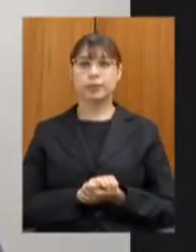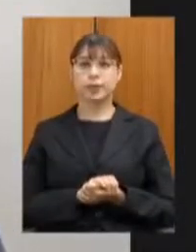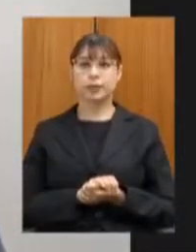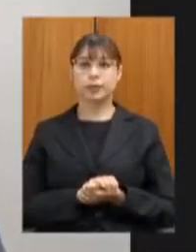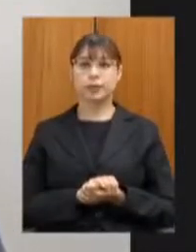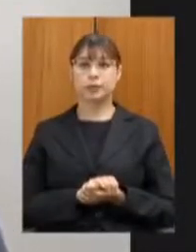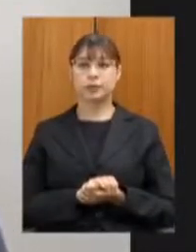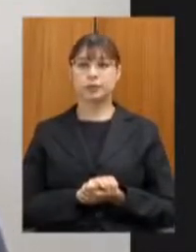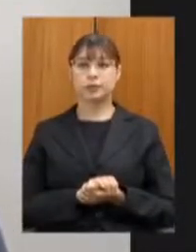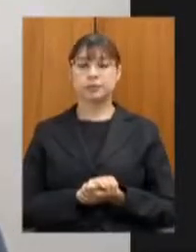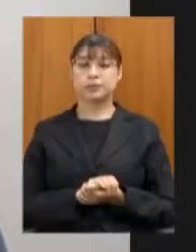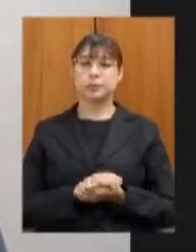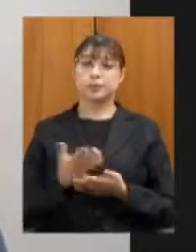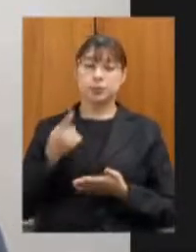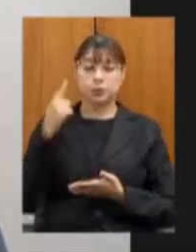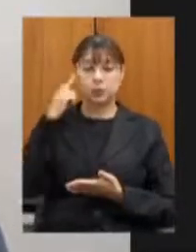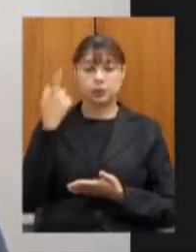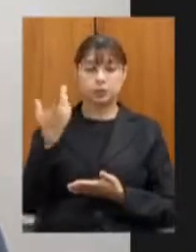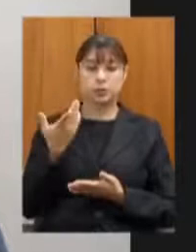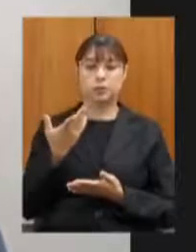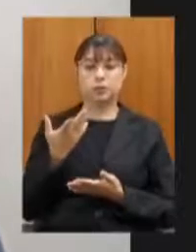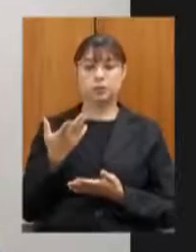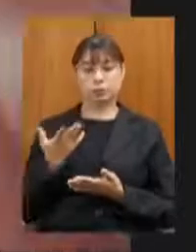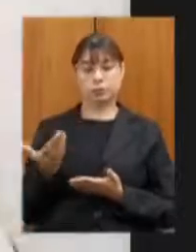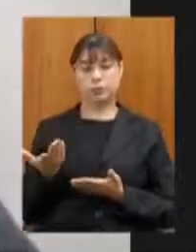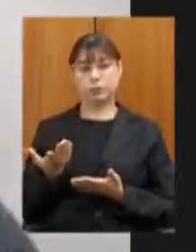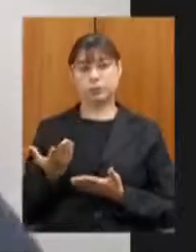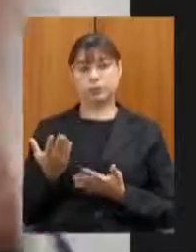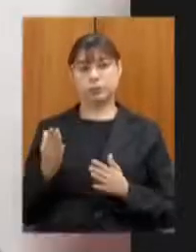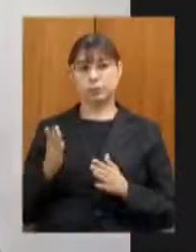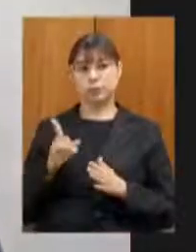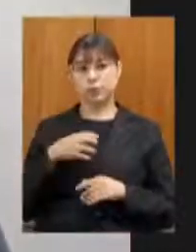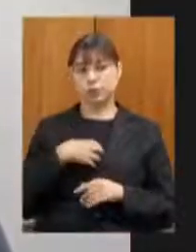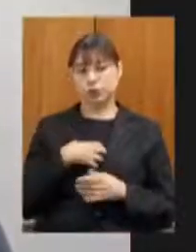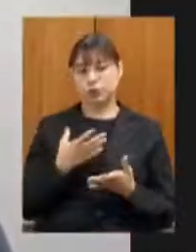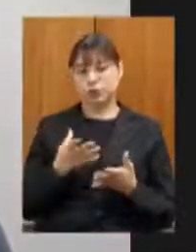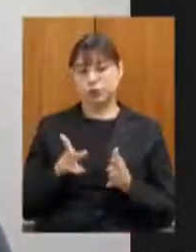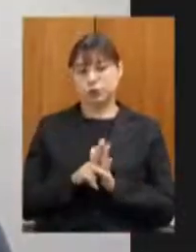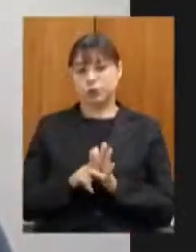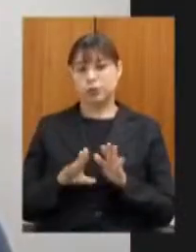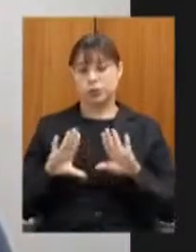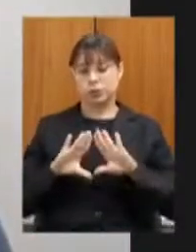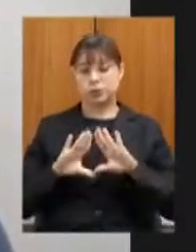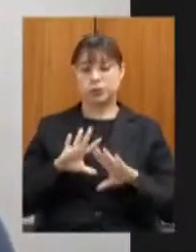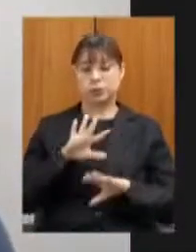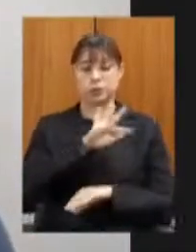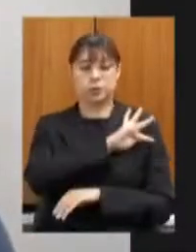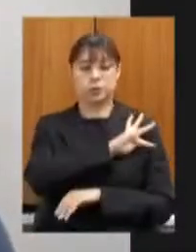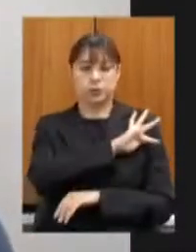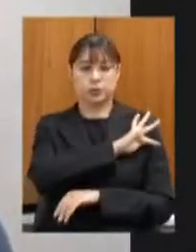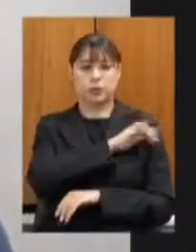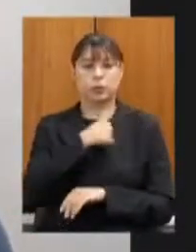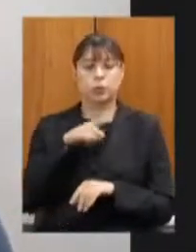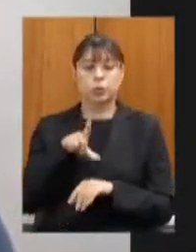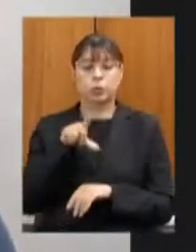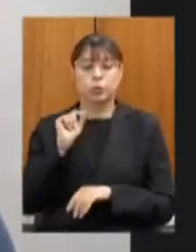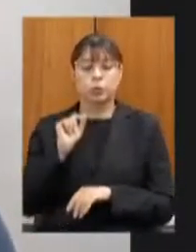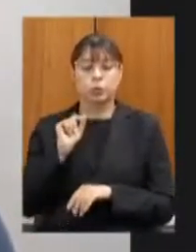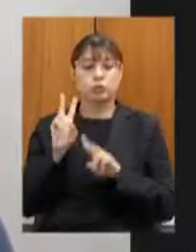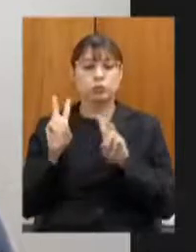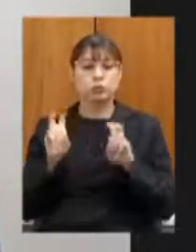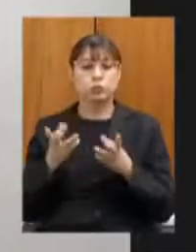a metodologia do Assembleia Fiscaliza eu escolhi um assunto que levantei